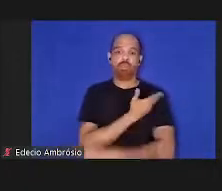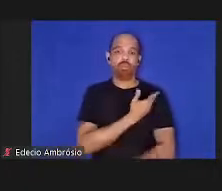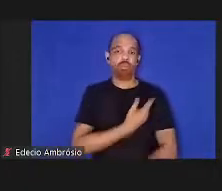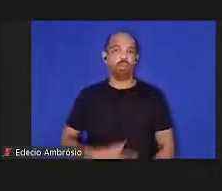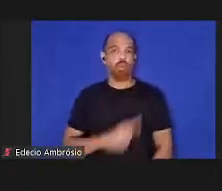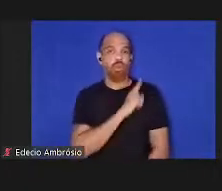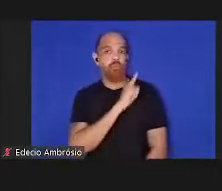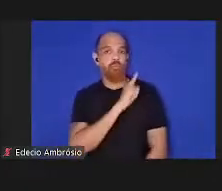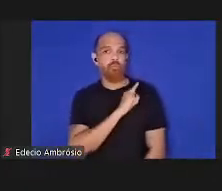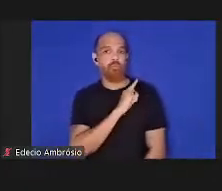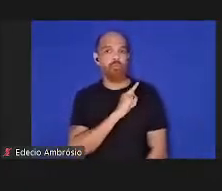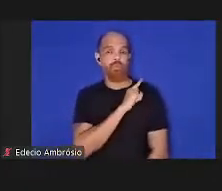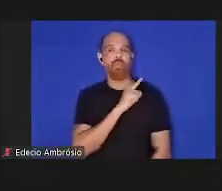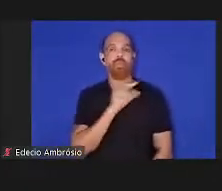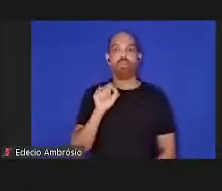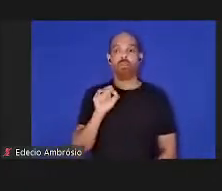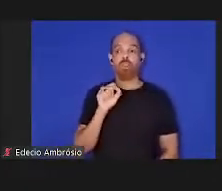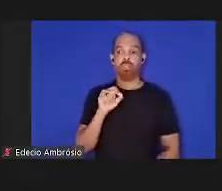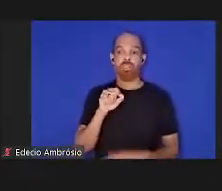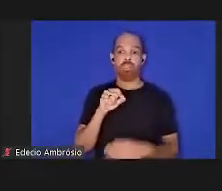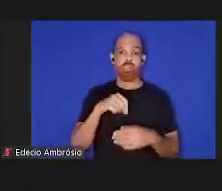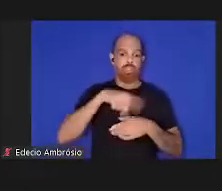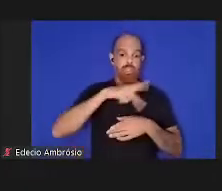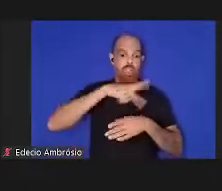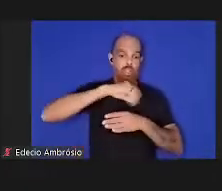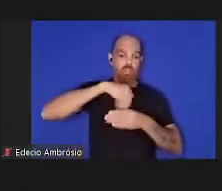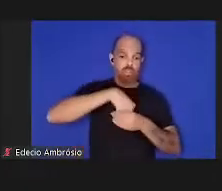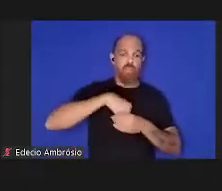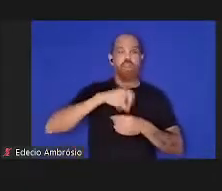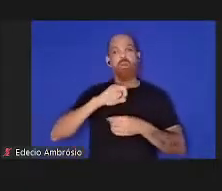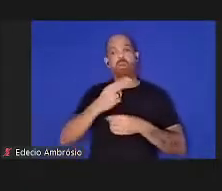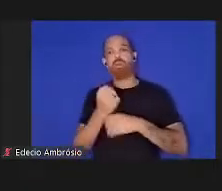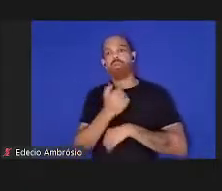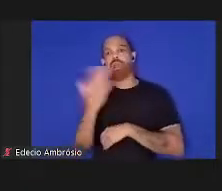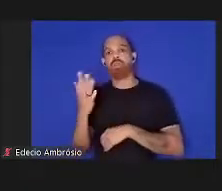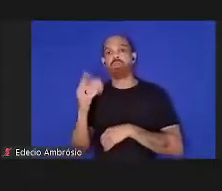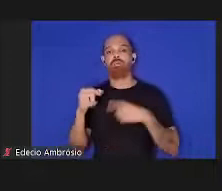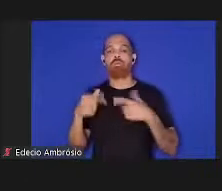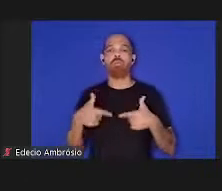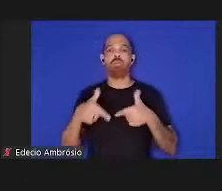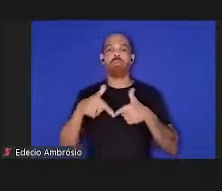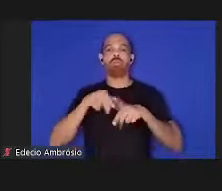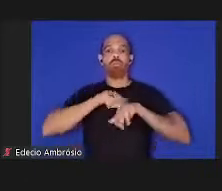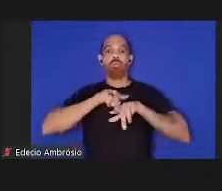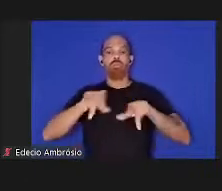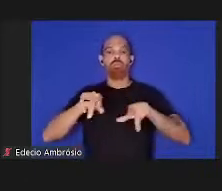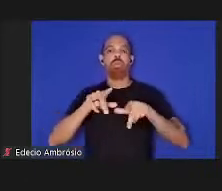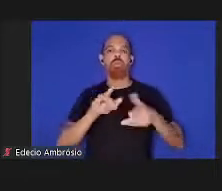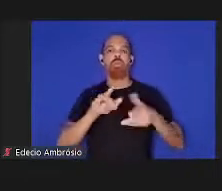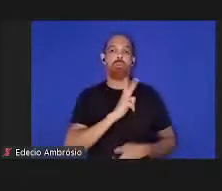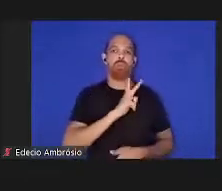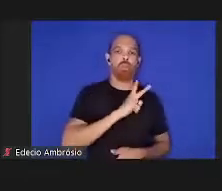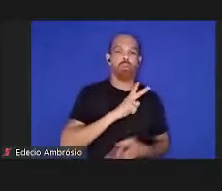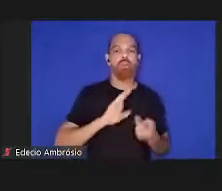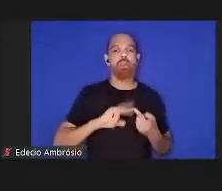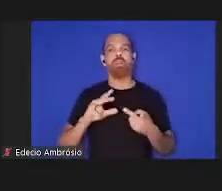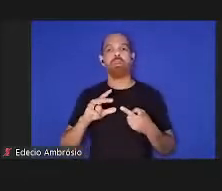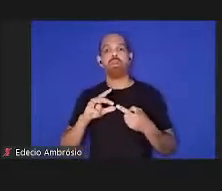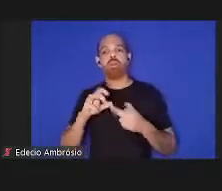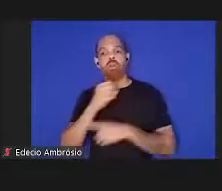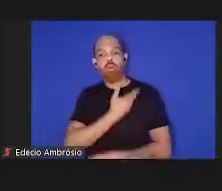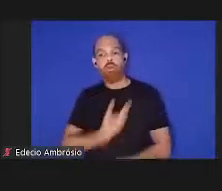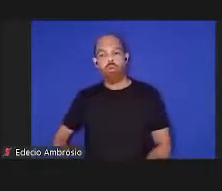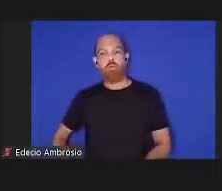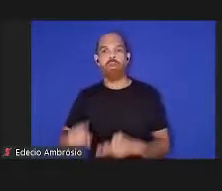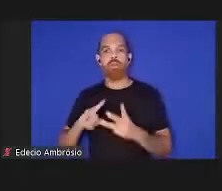nacional e internacional que incluam uma ampla gama de atores públicos, privados e da sociedade civil estas